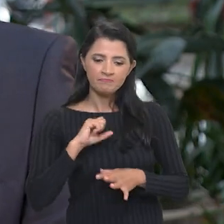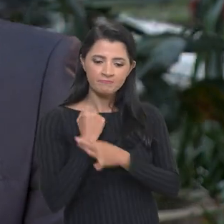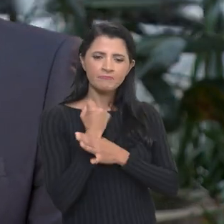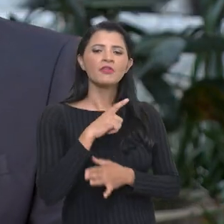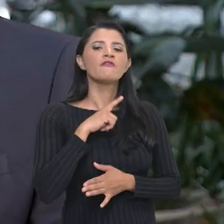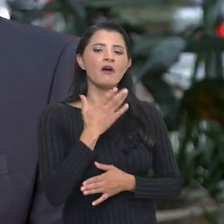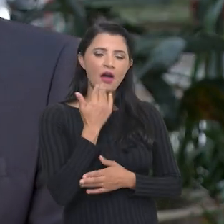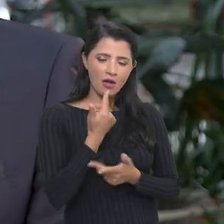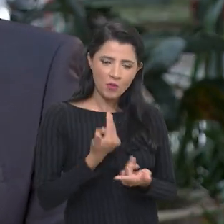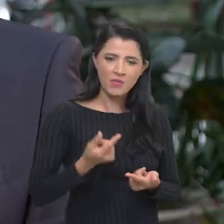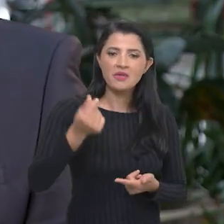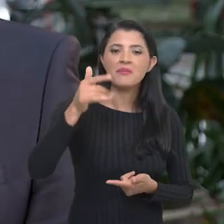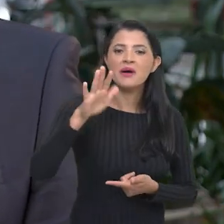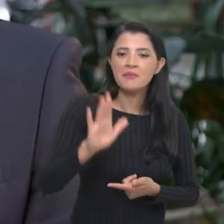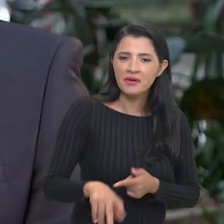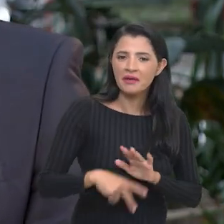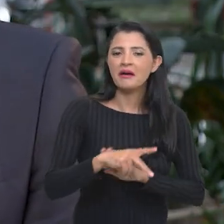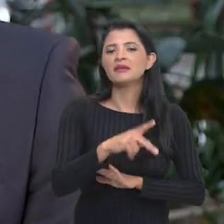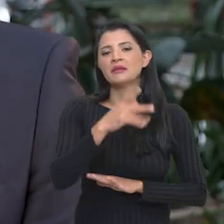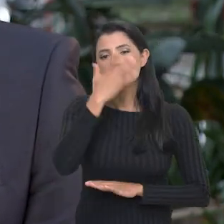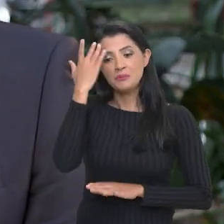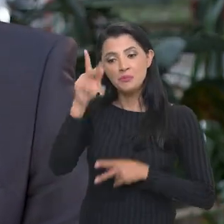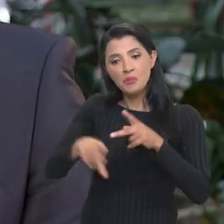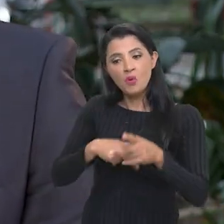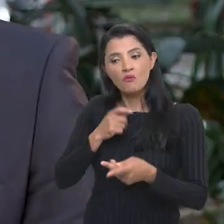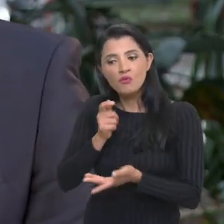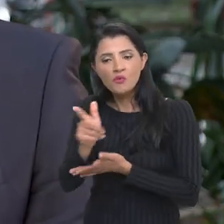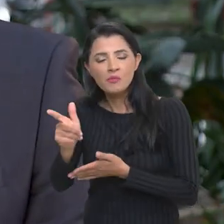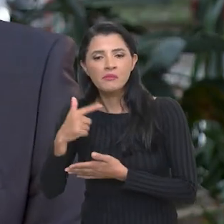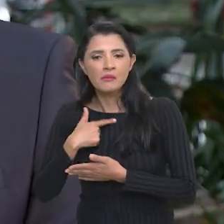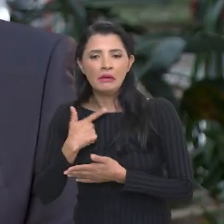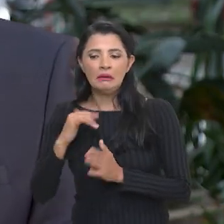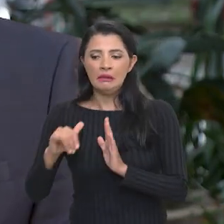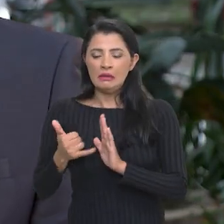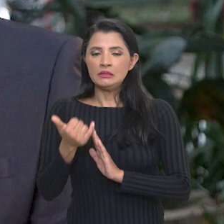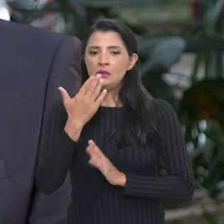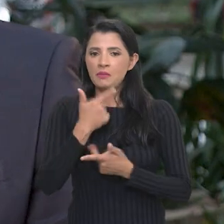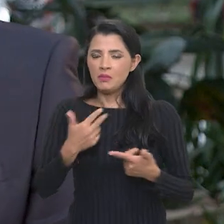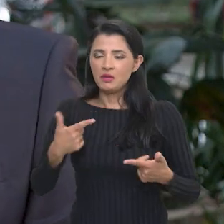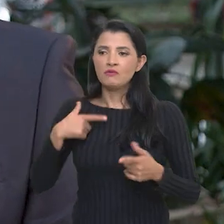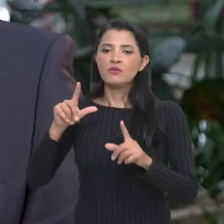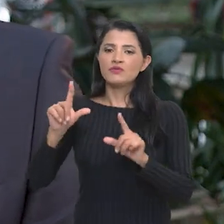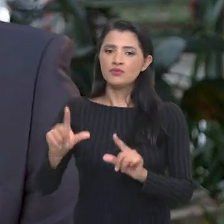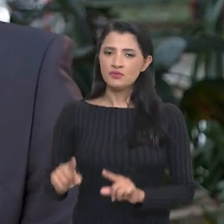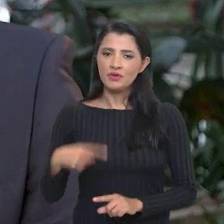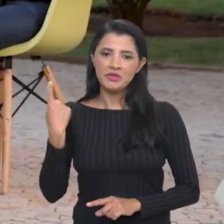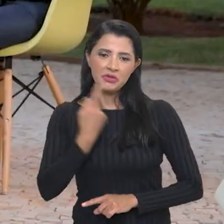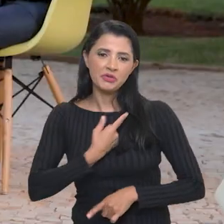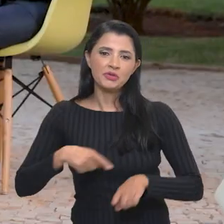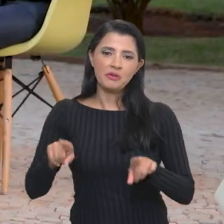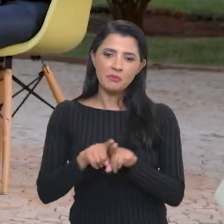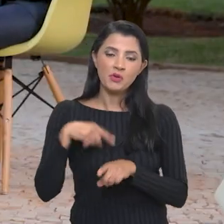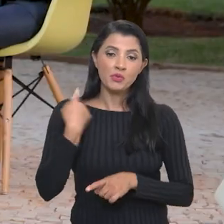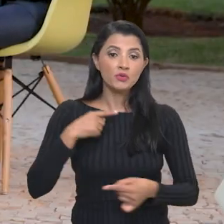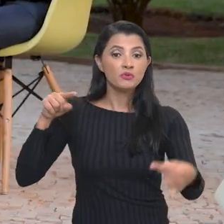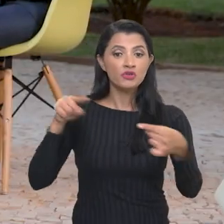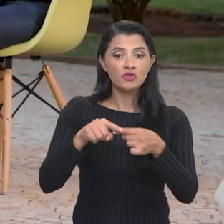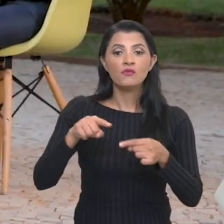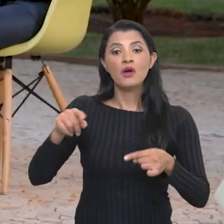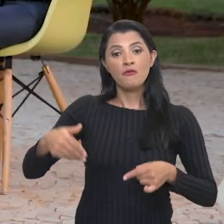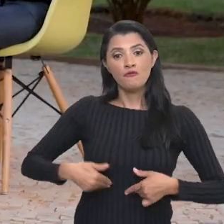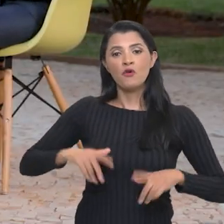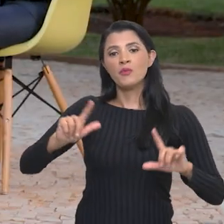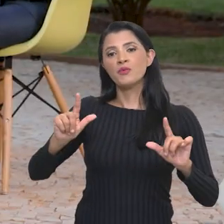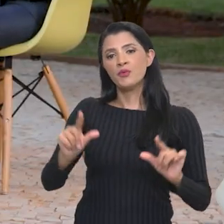garantir que vai ter comida mais barata na mesa dos brasileiros, enfrentar a inflação dos alimentos, e a gente enfrentar o nosso grande